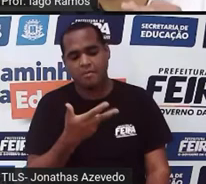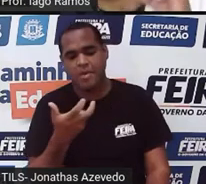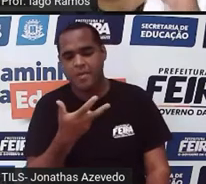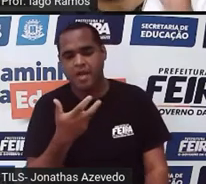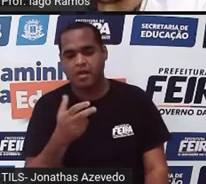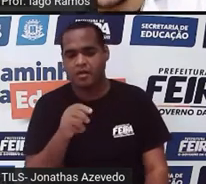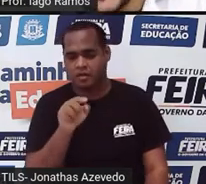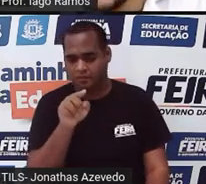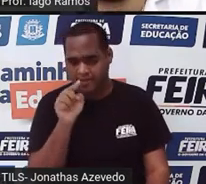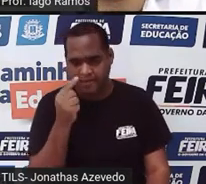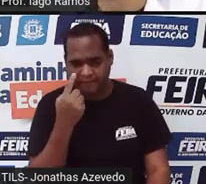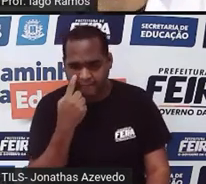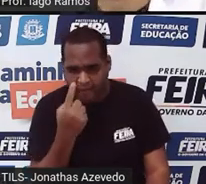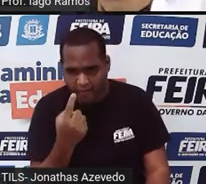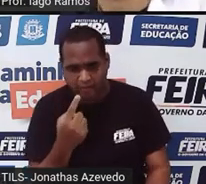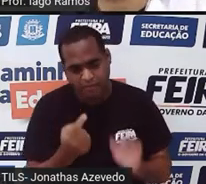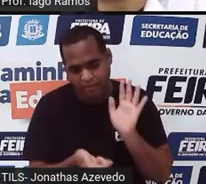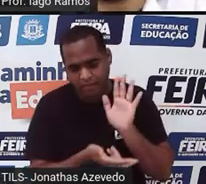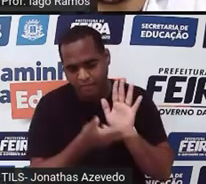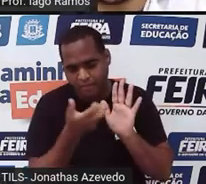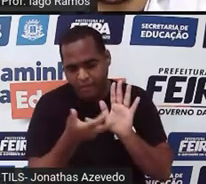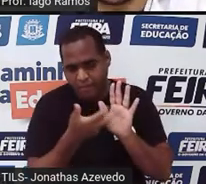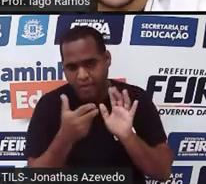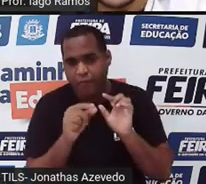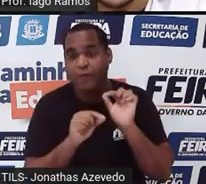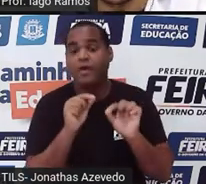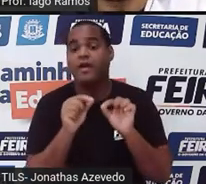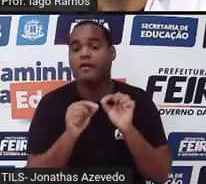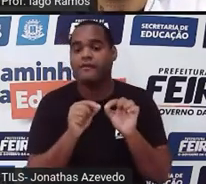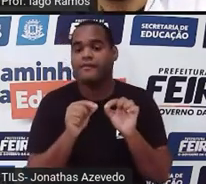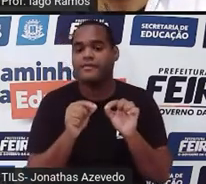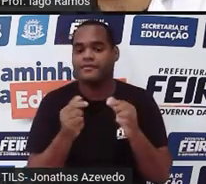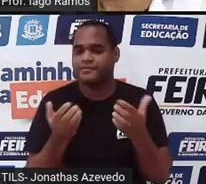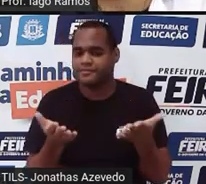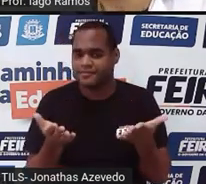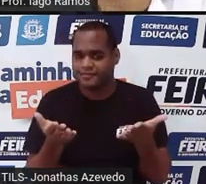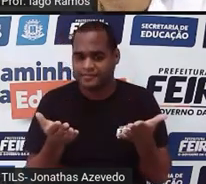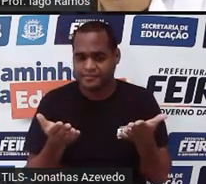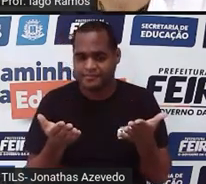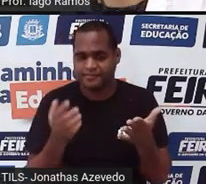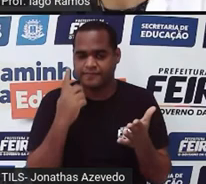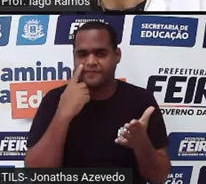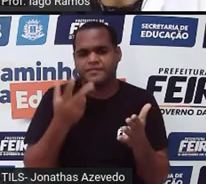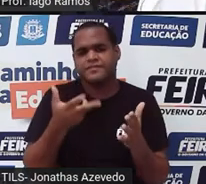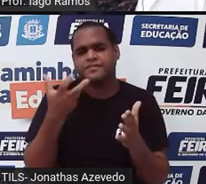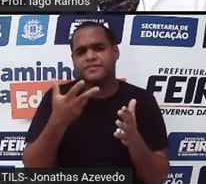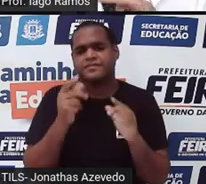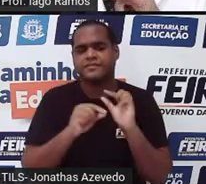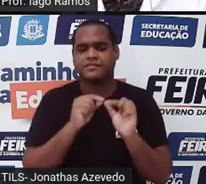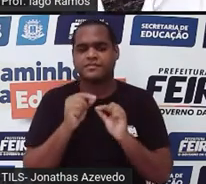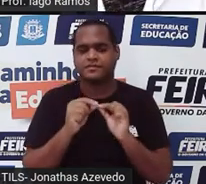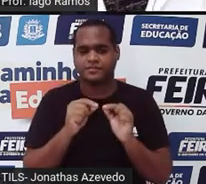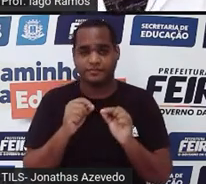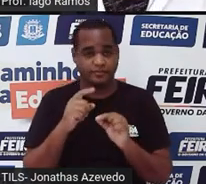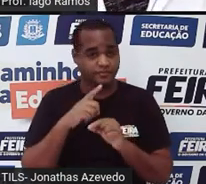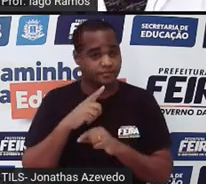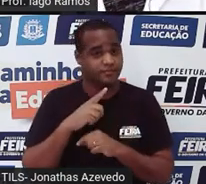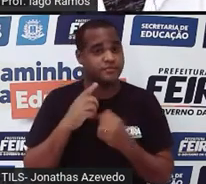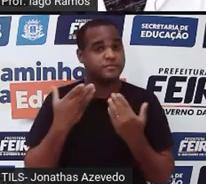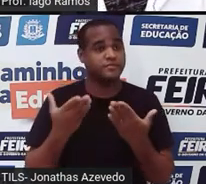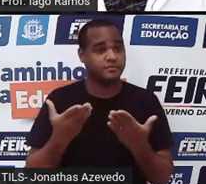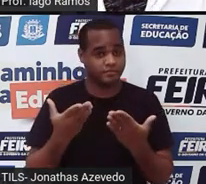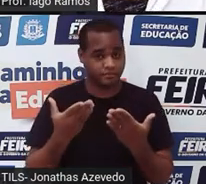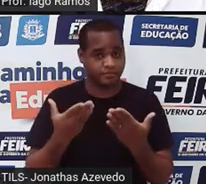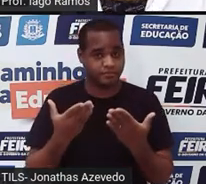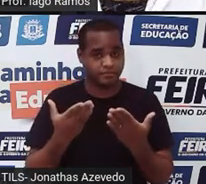momento de a gente olhar para o que está na tela e ver o que é que tem. Tá? O que é que tem nessa tela? Tem uma bolinha. Tem uma